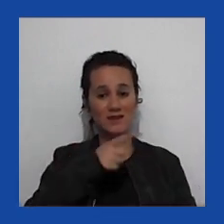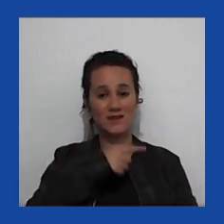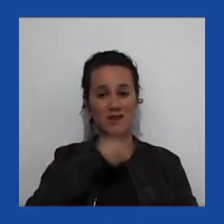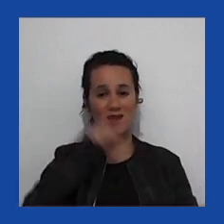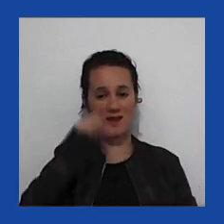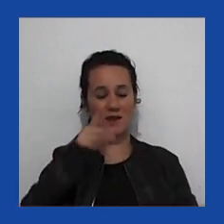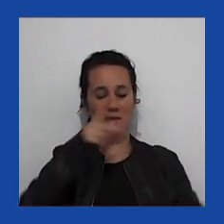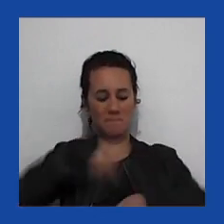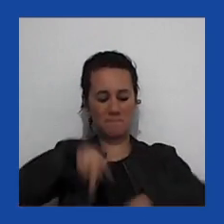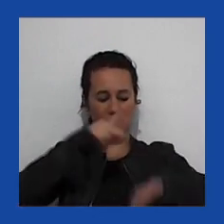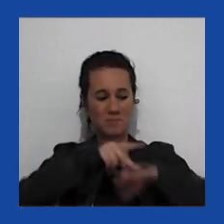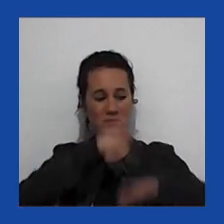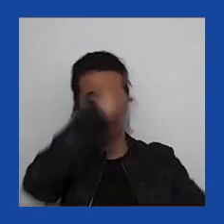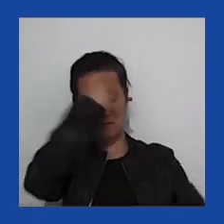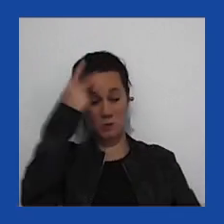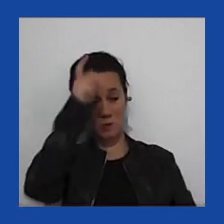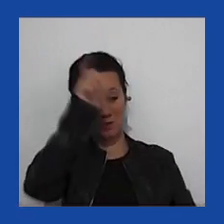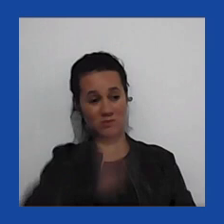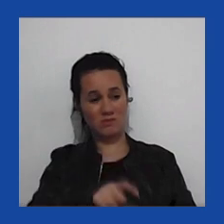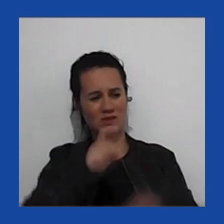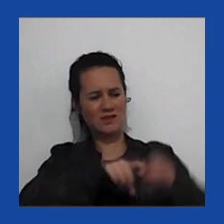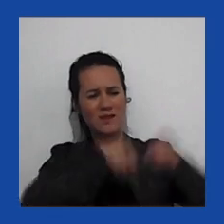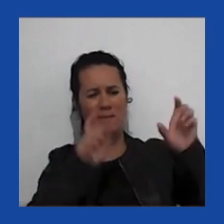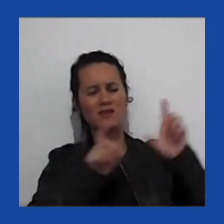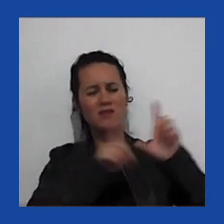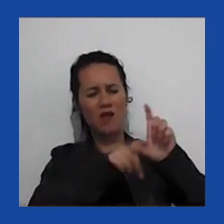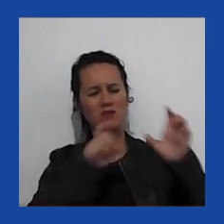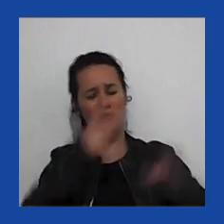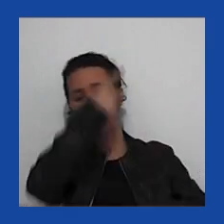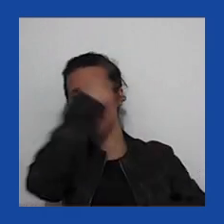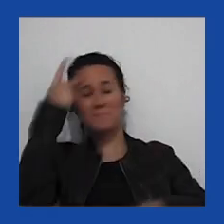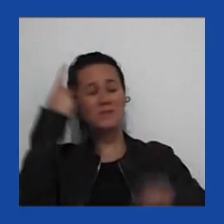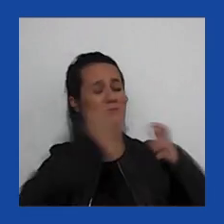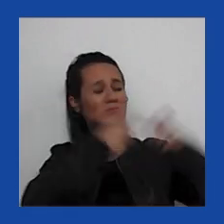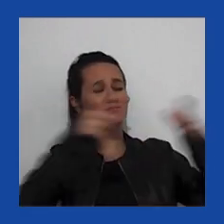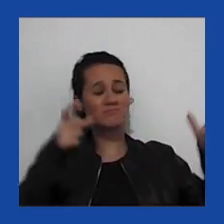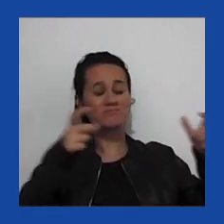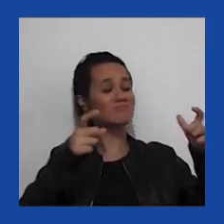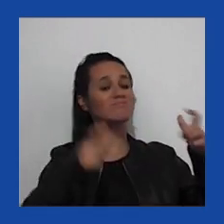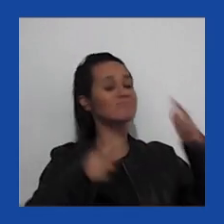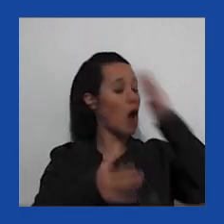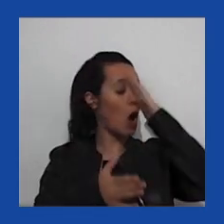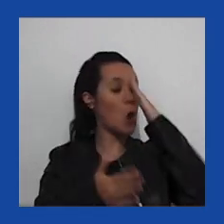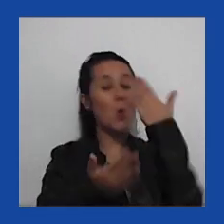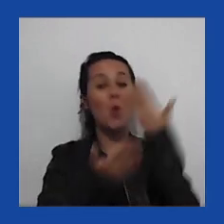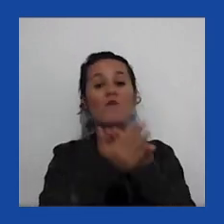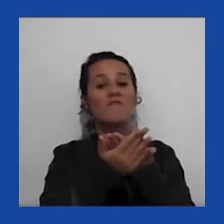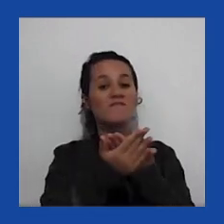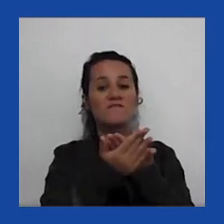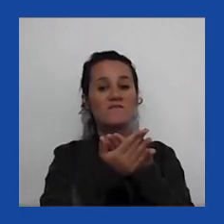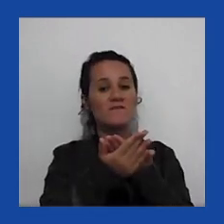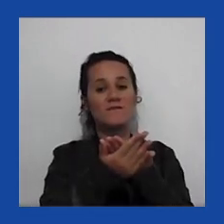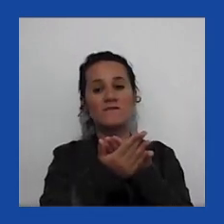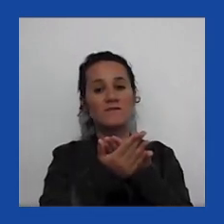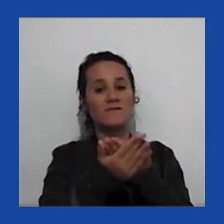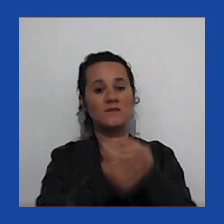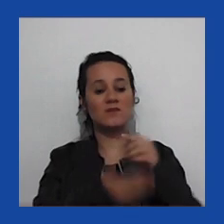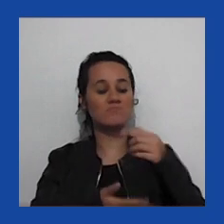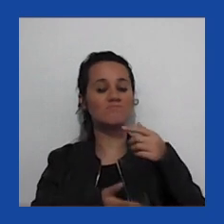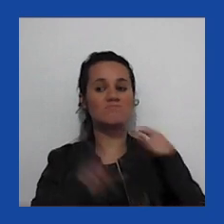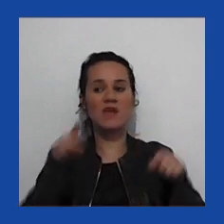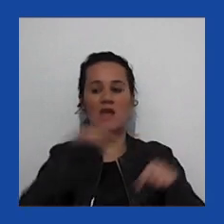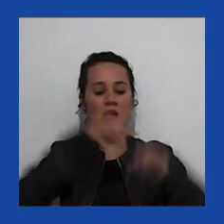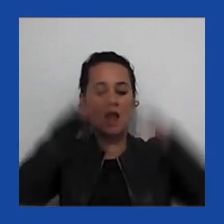independentes, mais pessoas acham, mais pessoas não têm confiança na honestidade da eleição